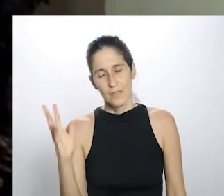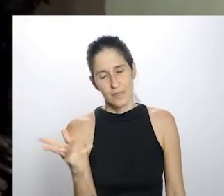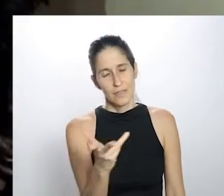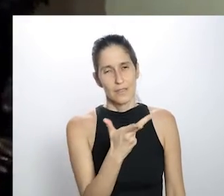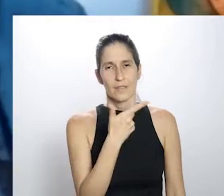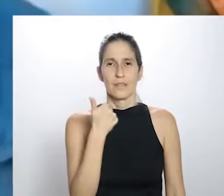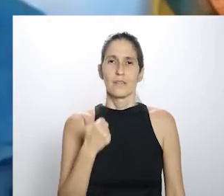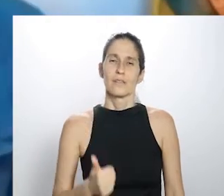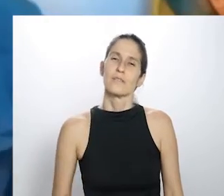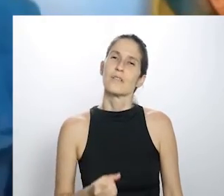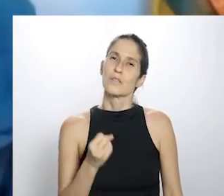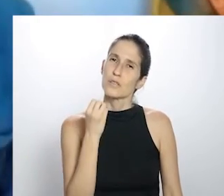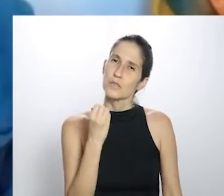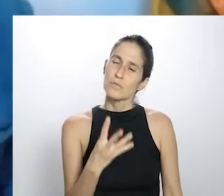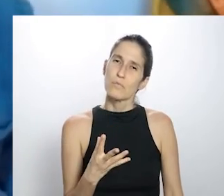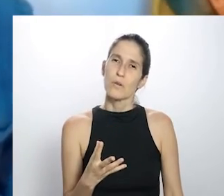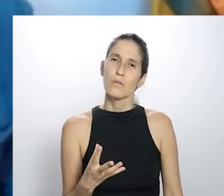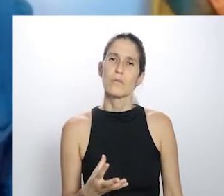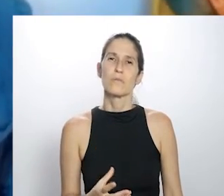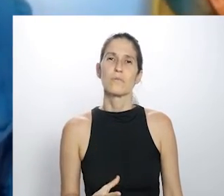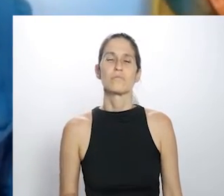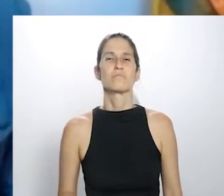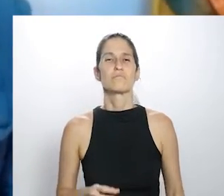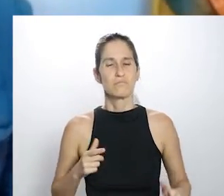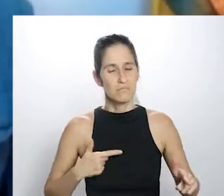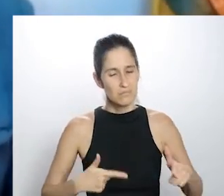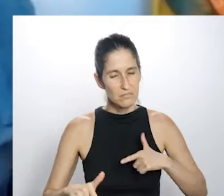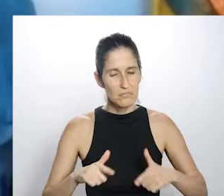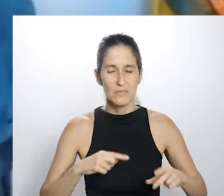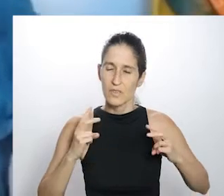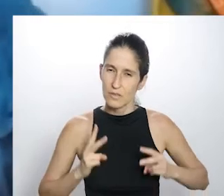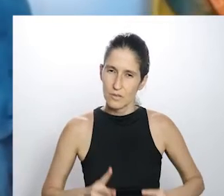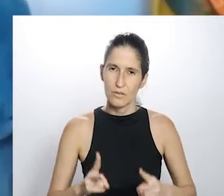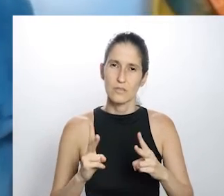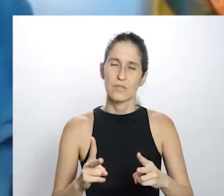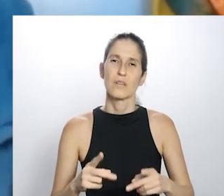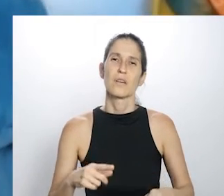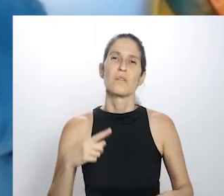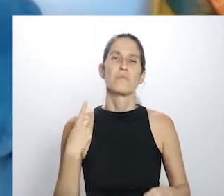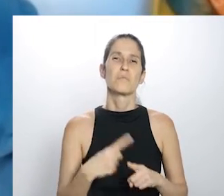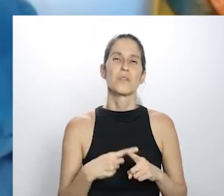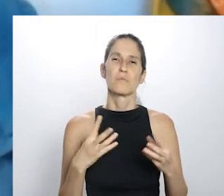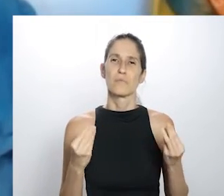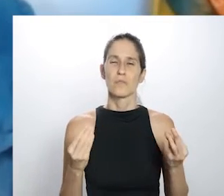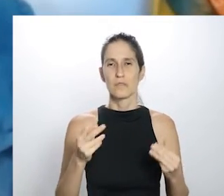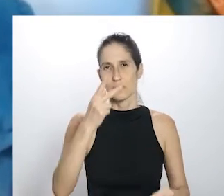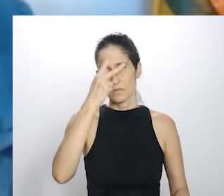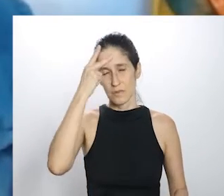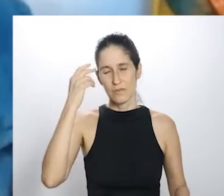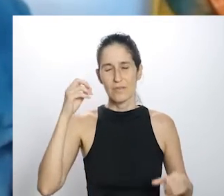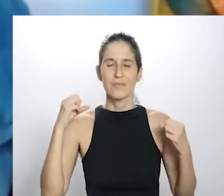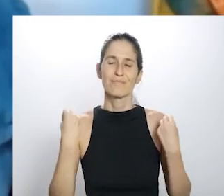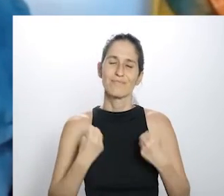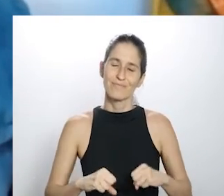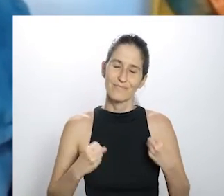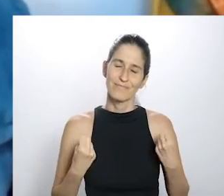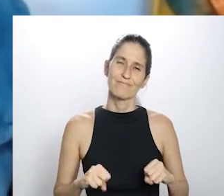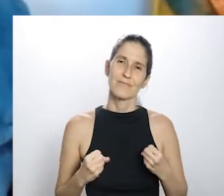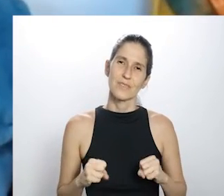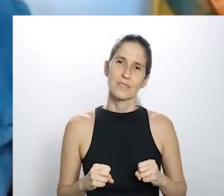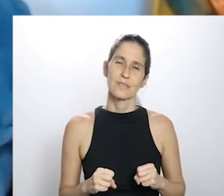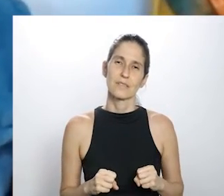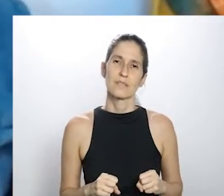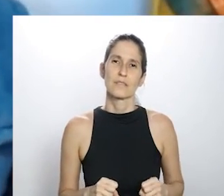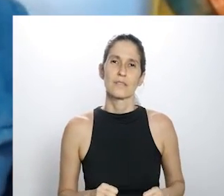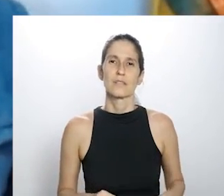Maravilha, Ruth. Que maravilha e que bom se sentir útil, né? Nesse momento que todo mundo está precisando, a gente